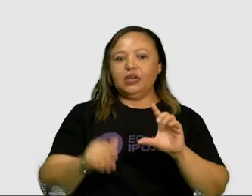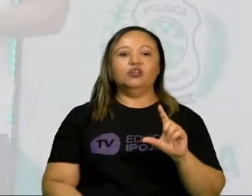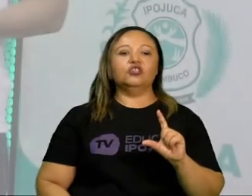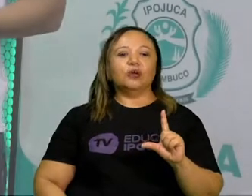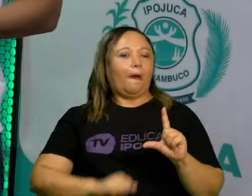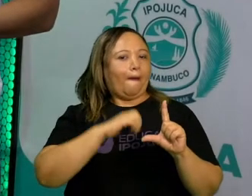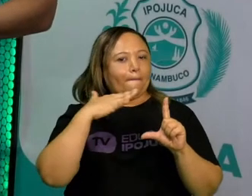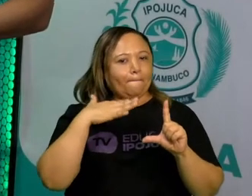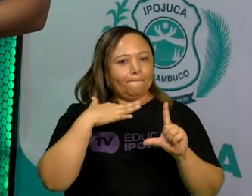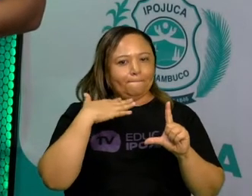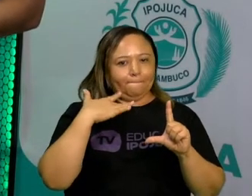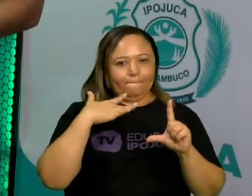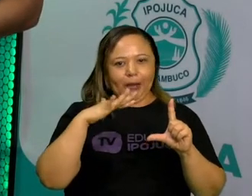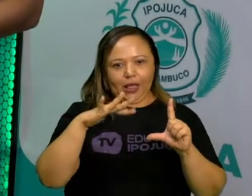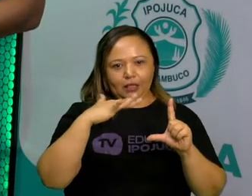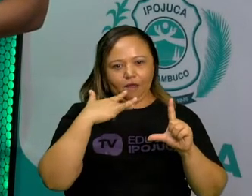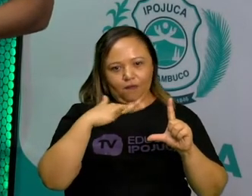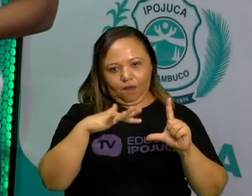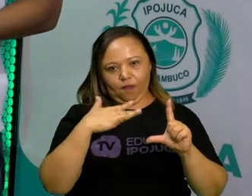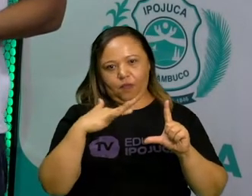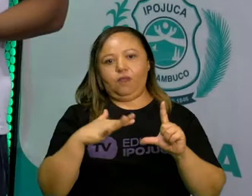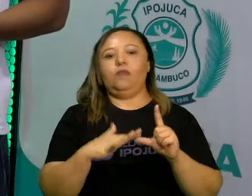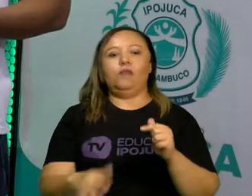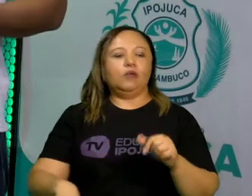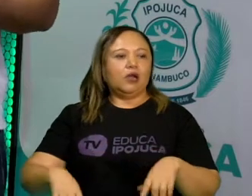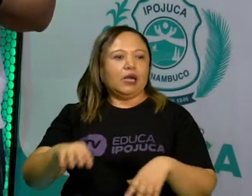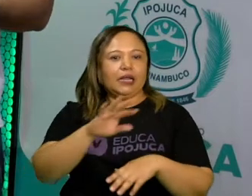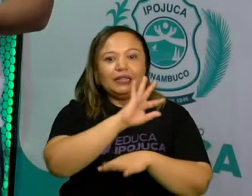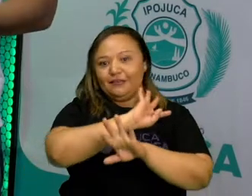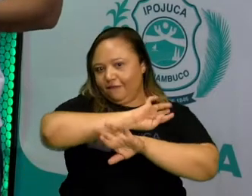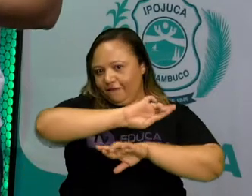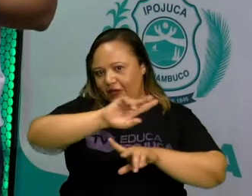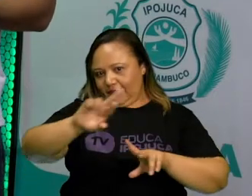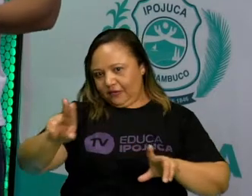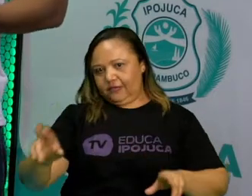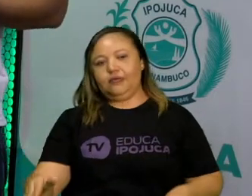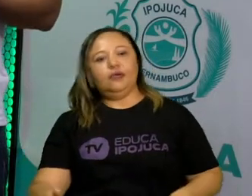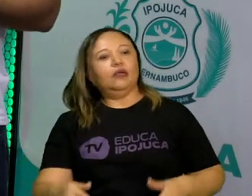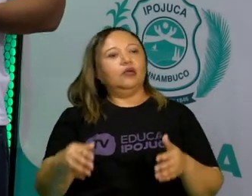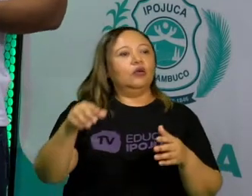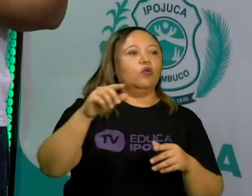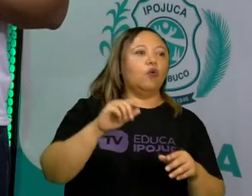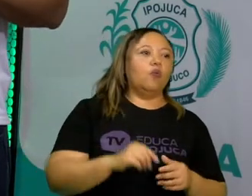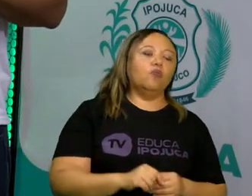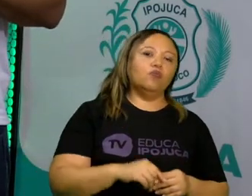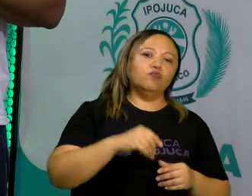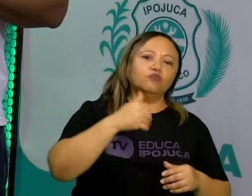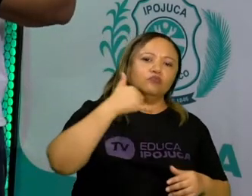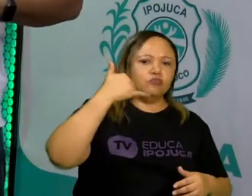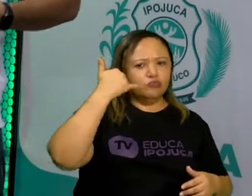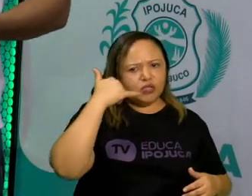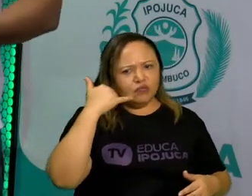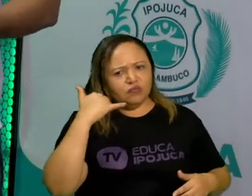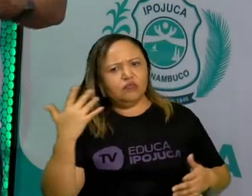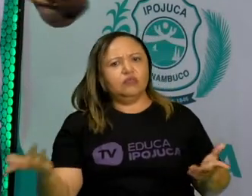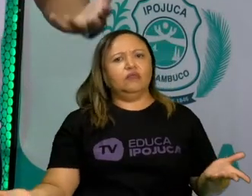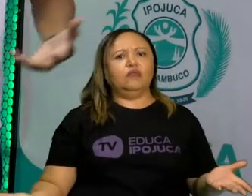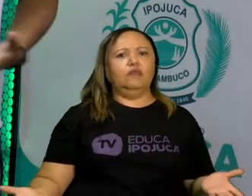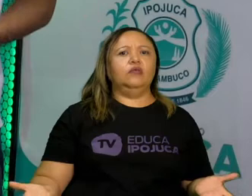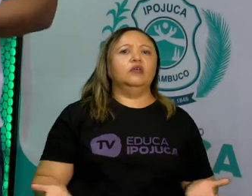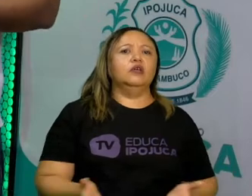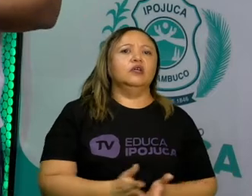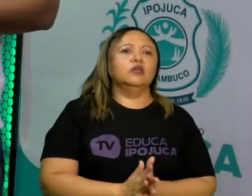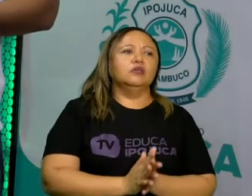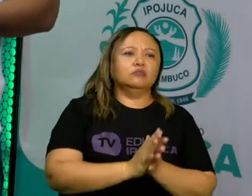computador, como o videogame, como os smartphones, fazendo parte cada um e